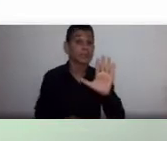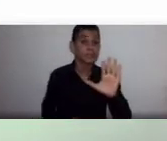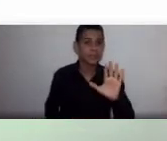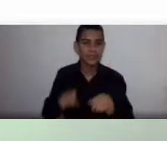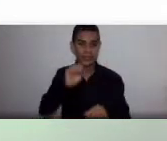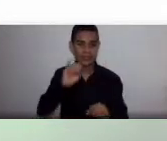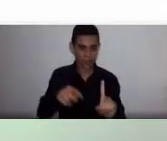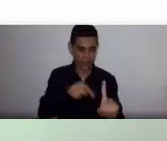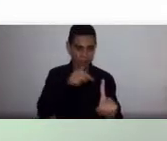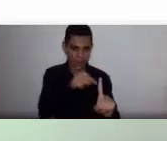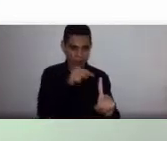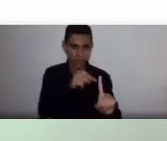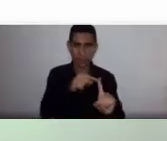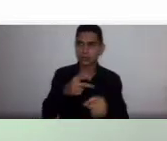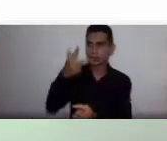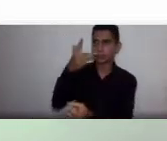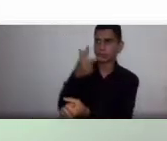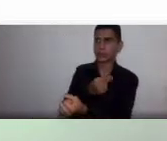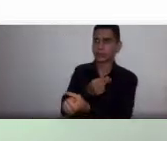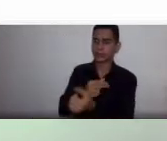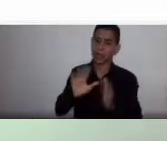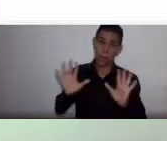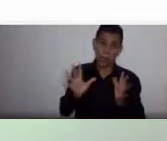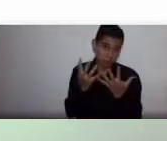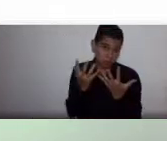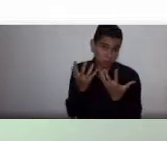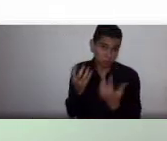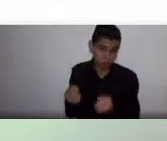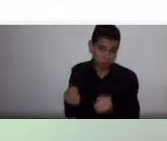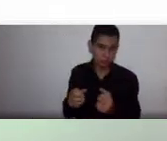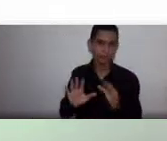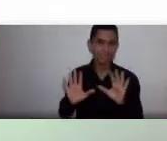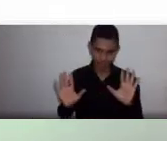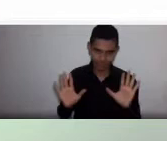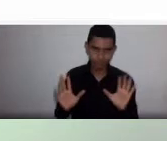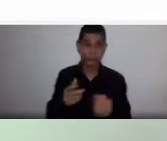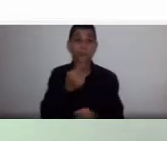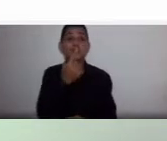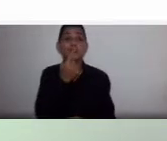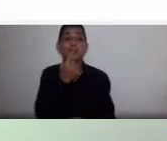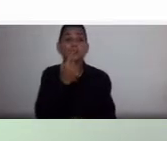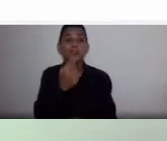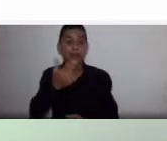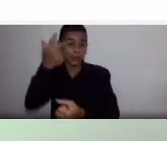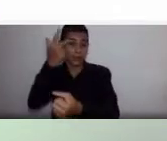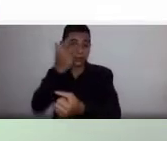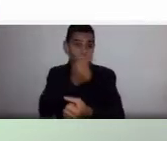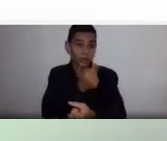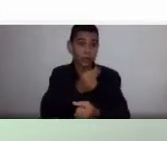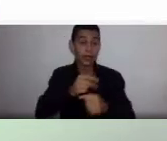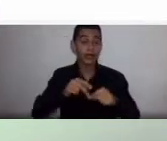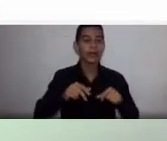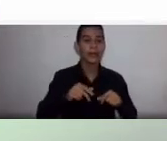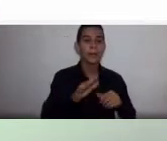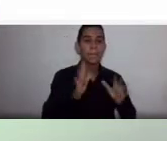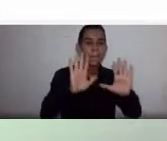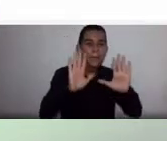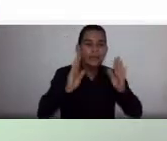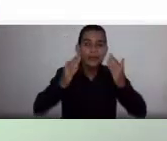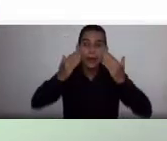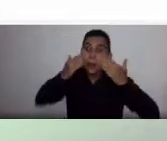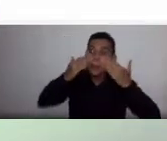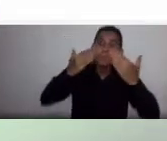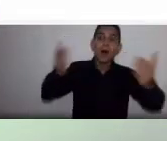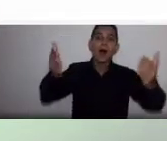objeção à transfusão, eles podem se beneficiar com técnicas mais restritivas de transfusão. Por quê? Porque a